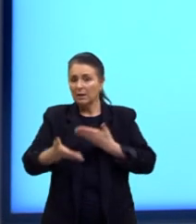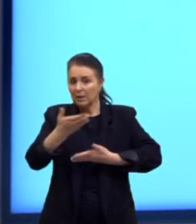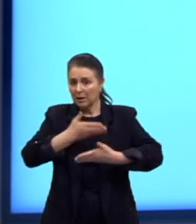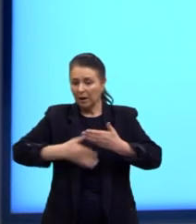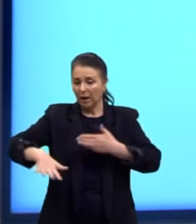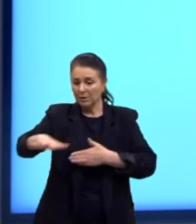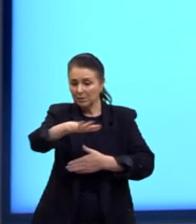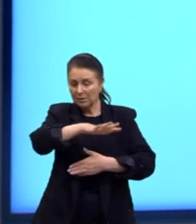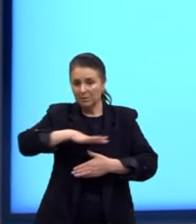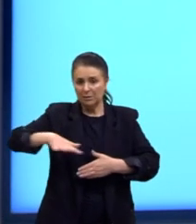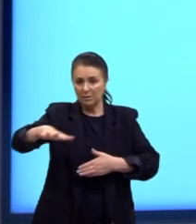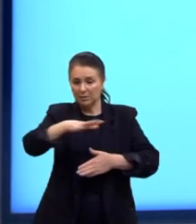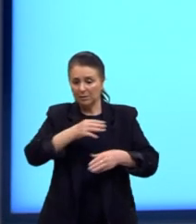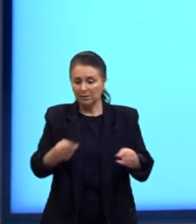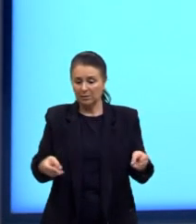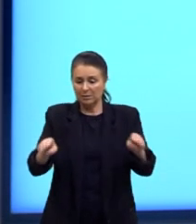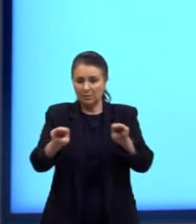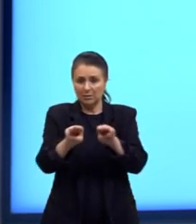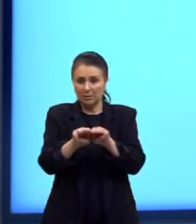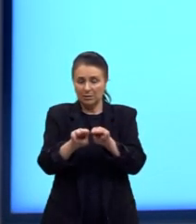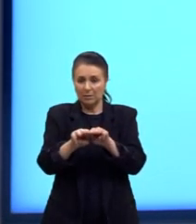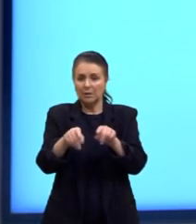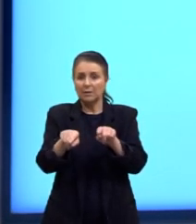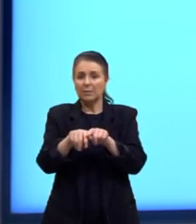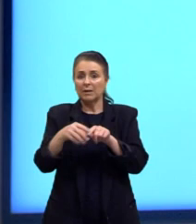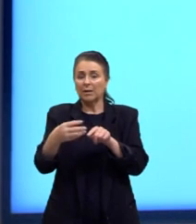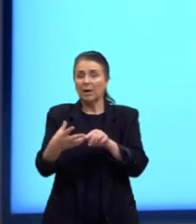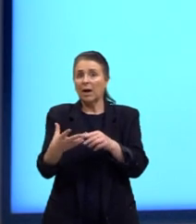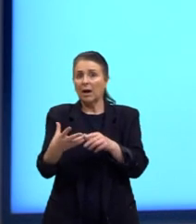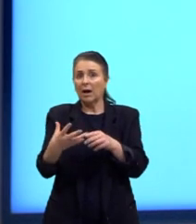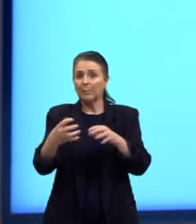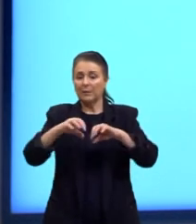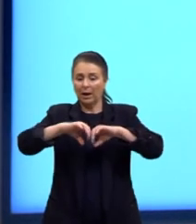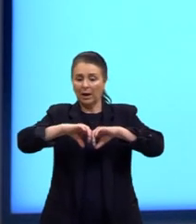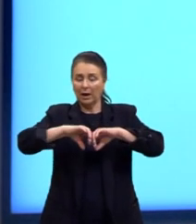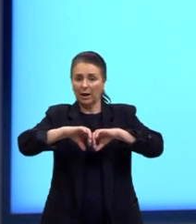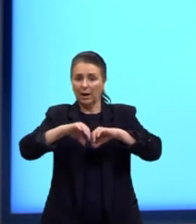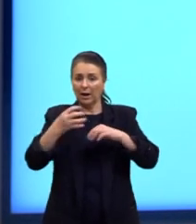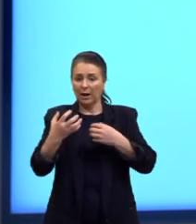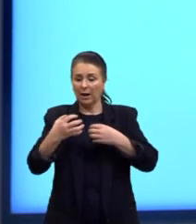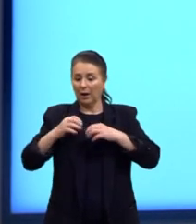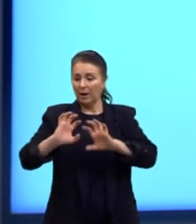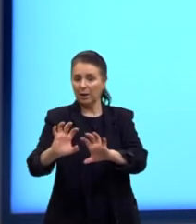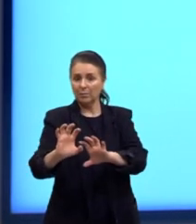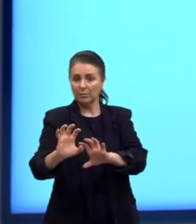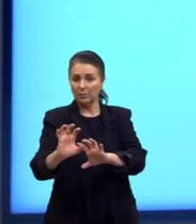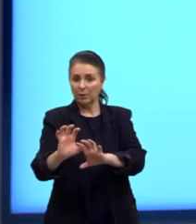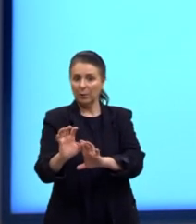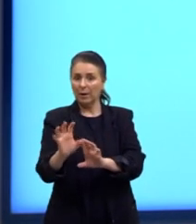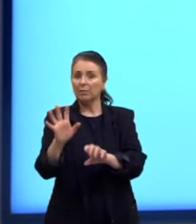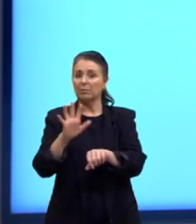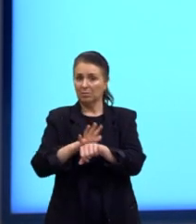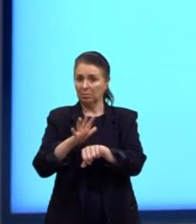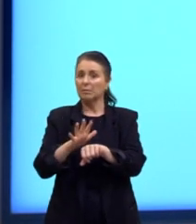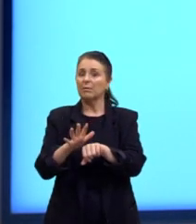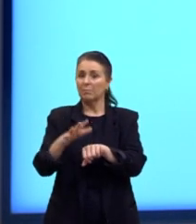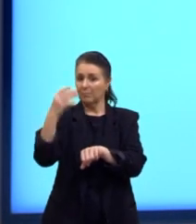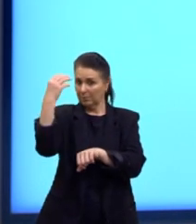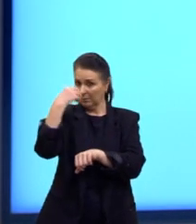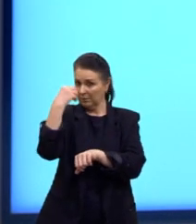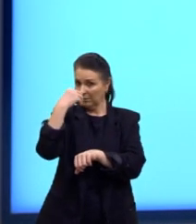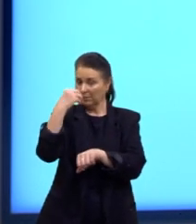resultando, então, uma fraca repulsão. Então, vejam, como eu falei antes, né? Ele pode tanto atrair como